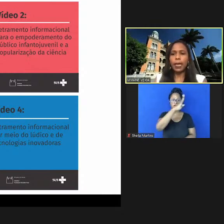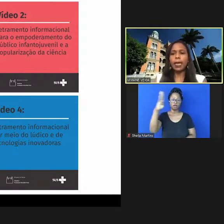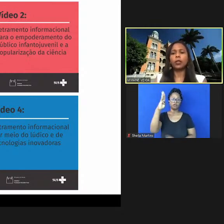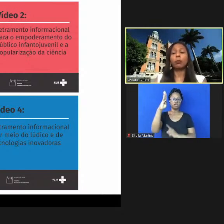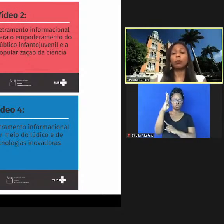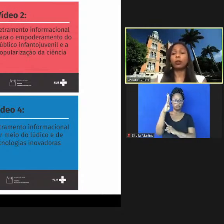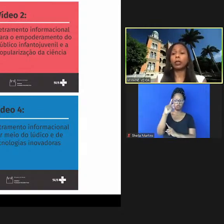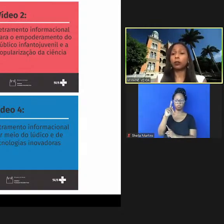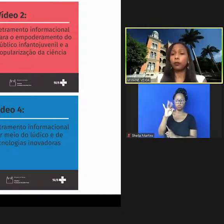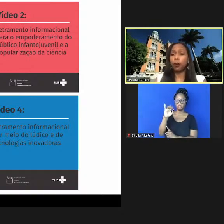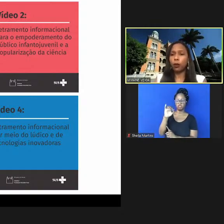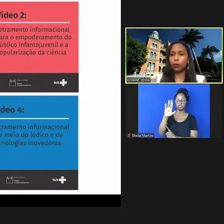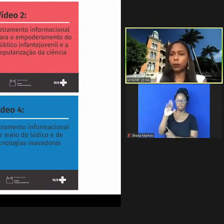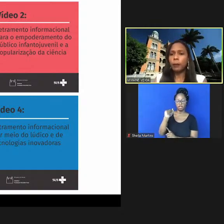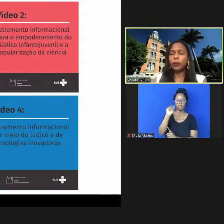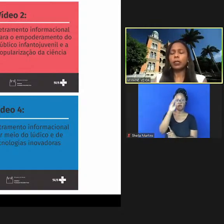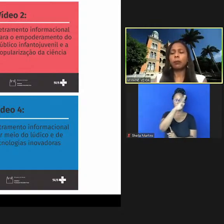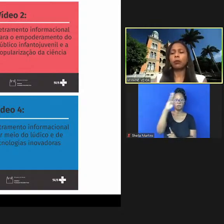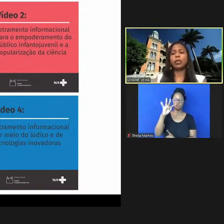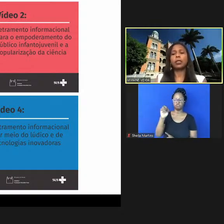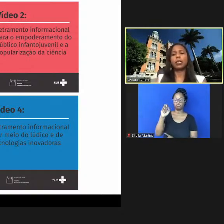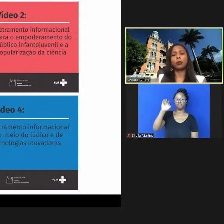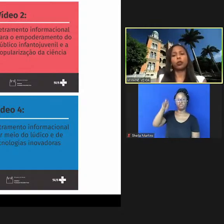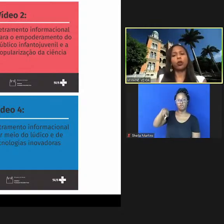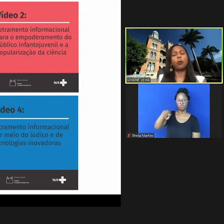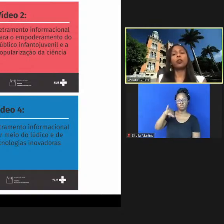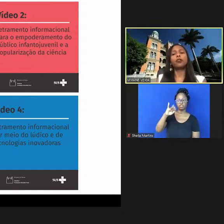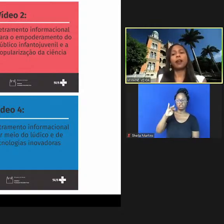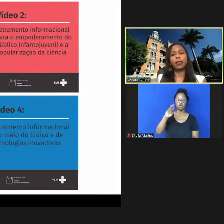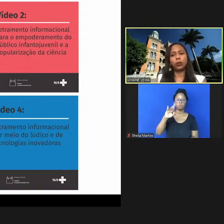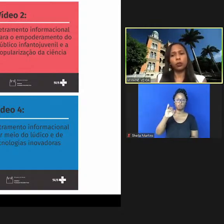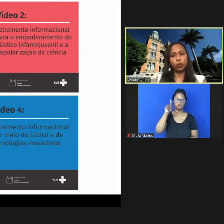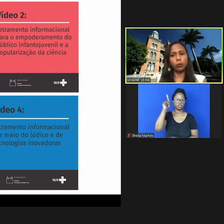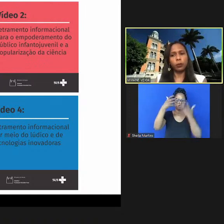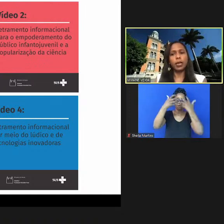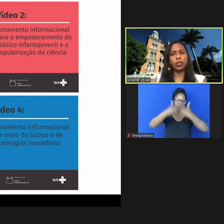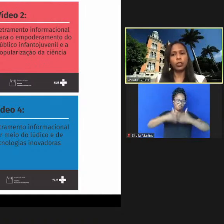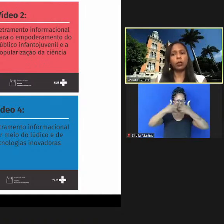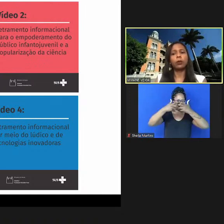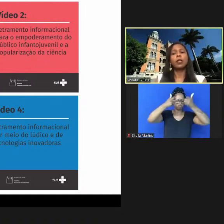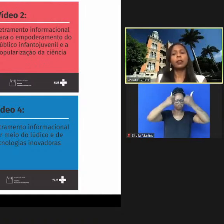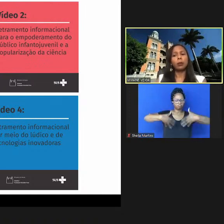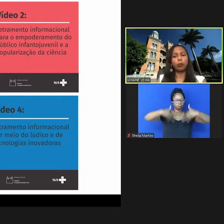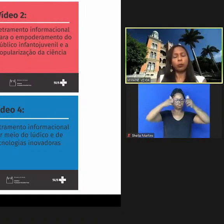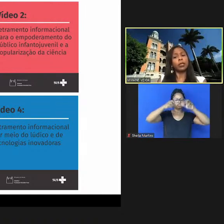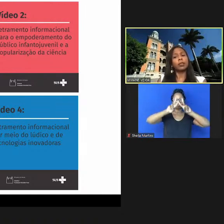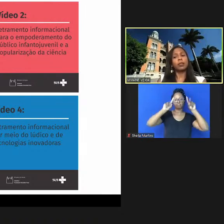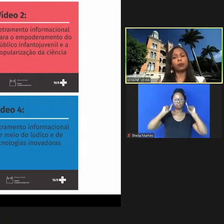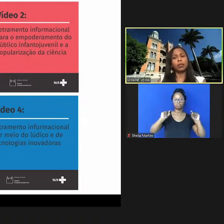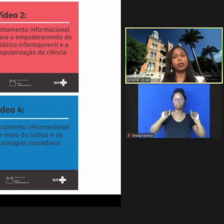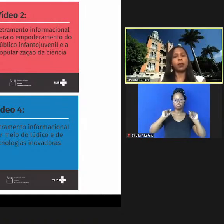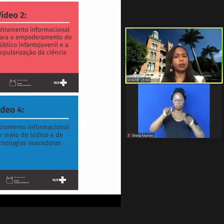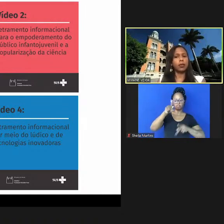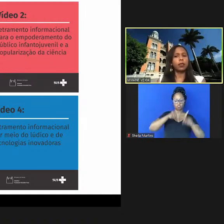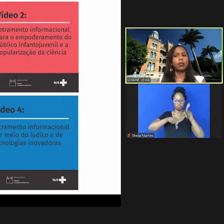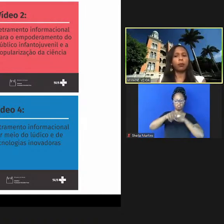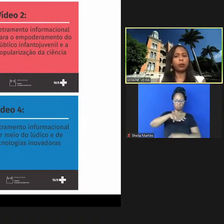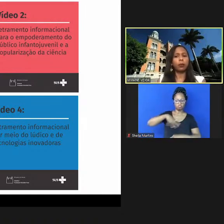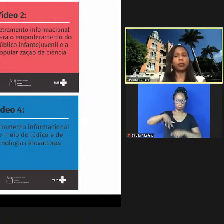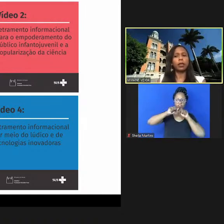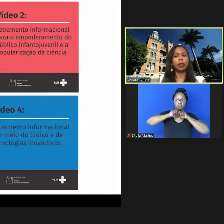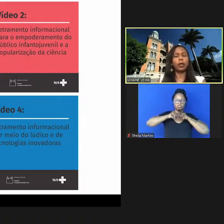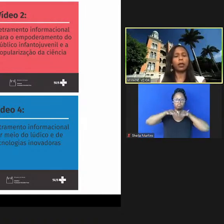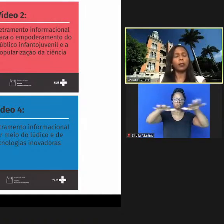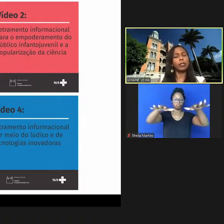Politécnico a biblioteca do Fórum Itaboraí lá de Petrópolis falando sobre a questão da popularização da ciência e